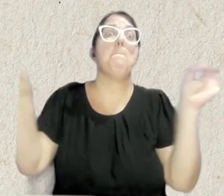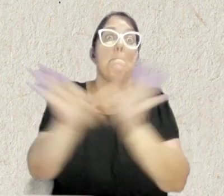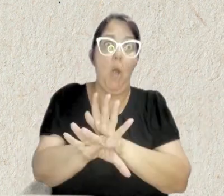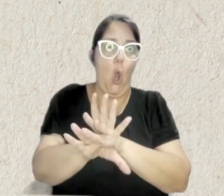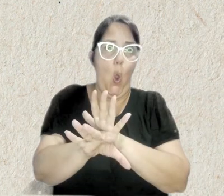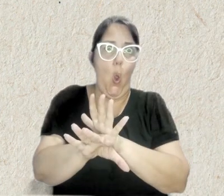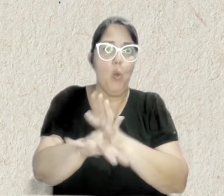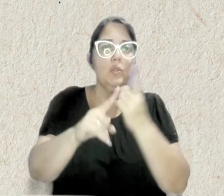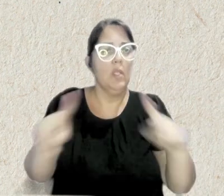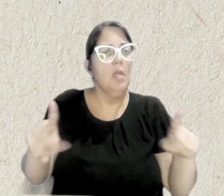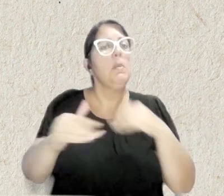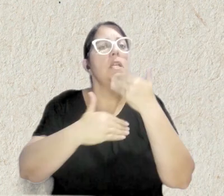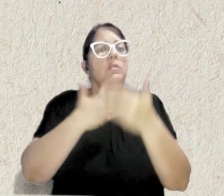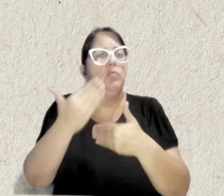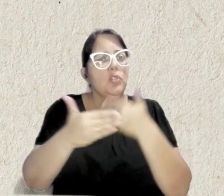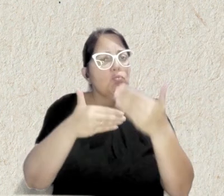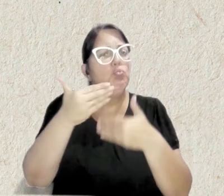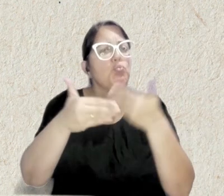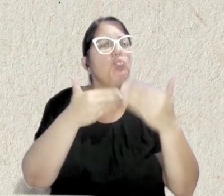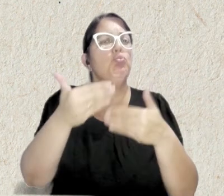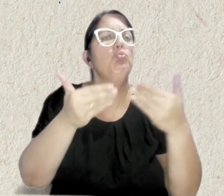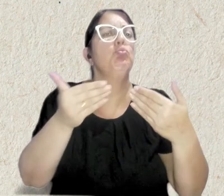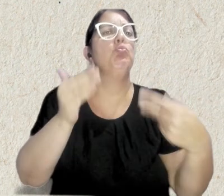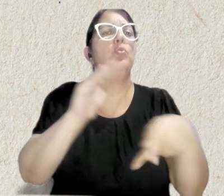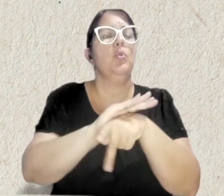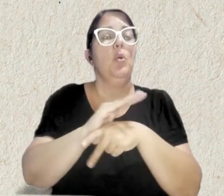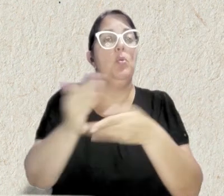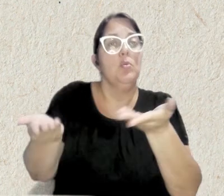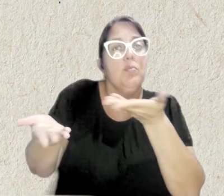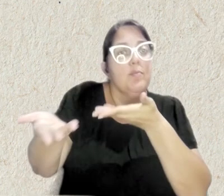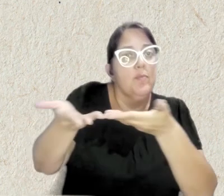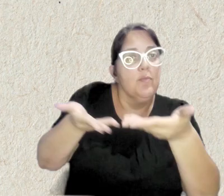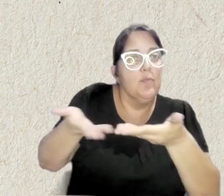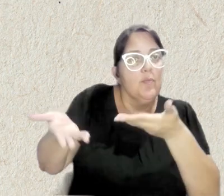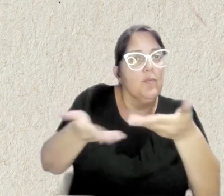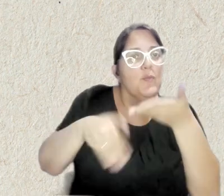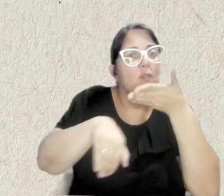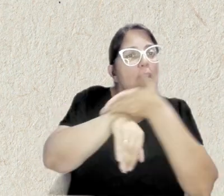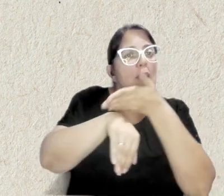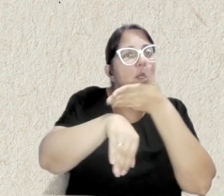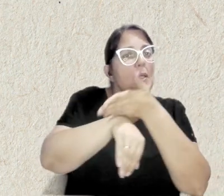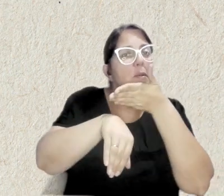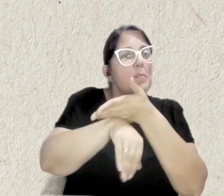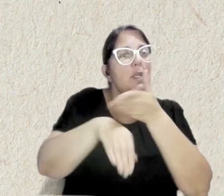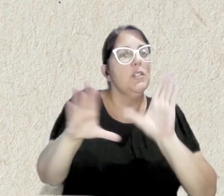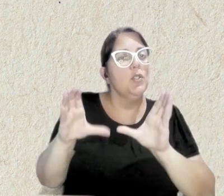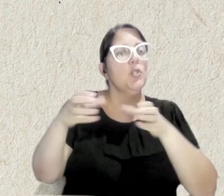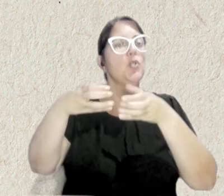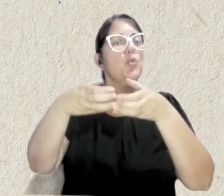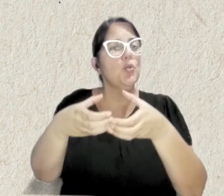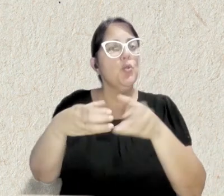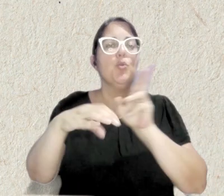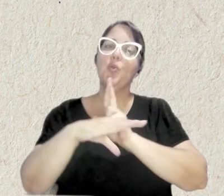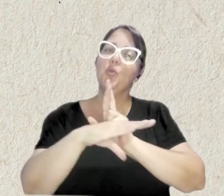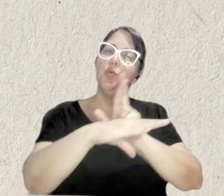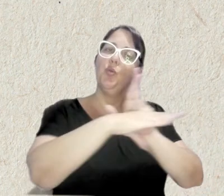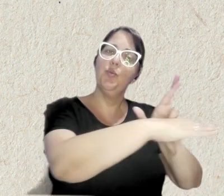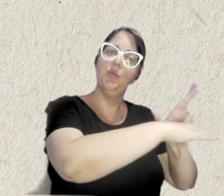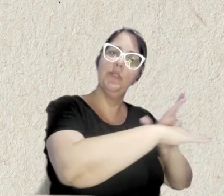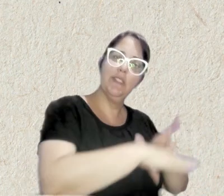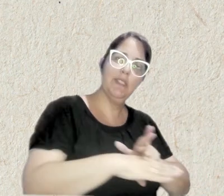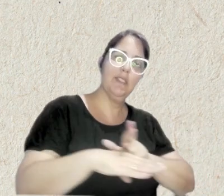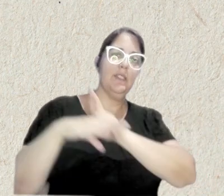mas de um processo em constante aperfeiçoamento por meio da interação e participação de um conjunto de representantes